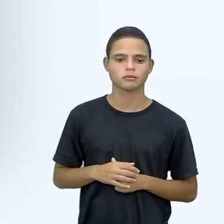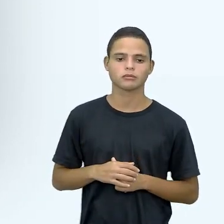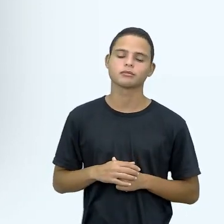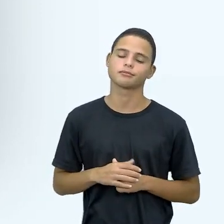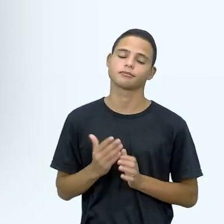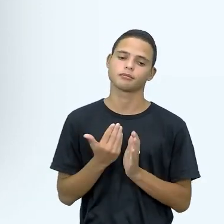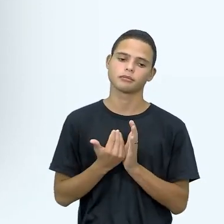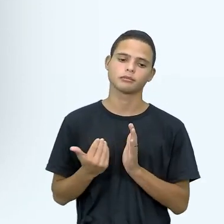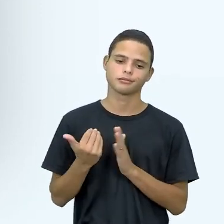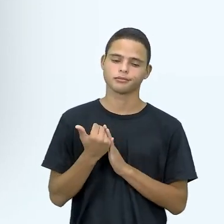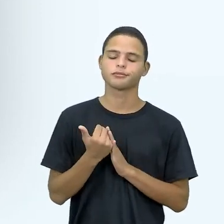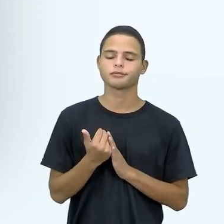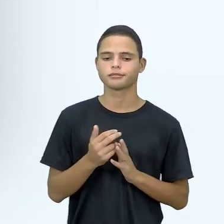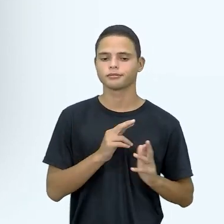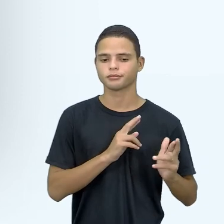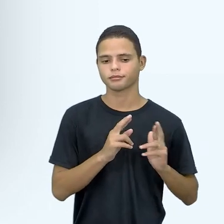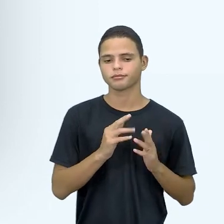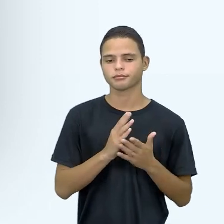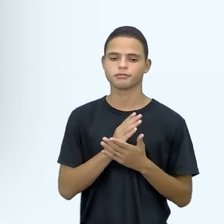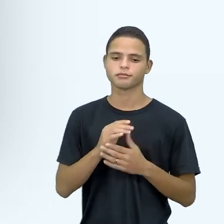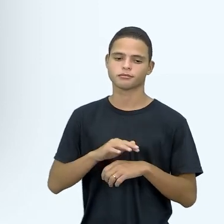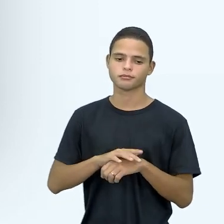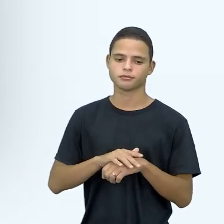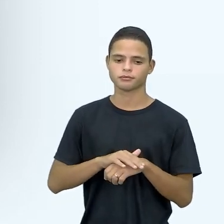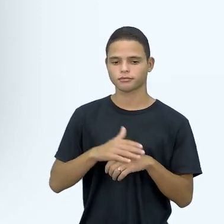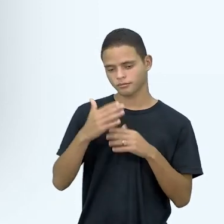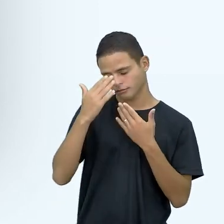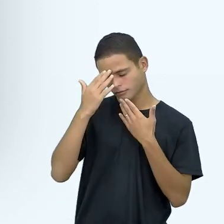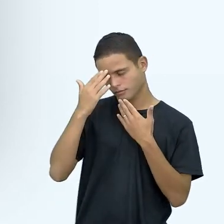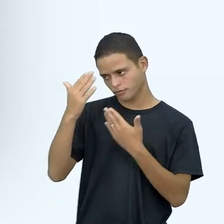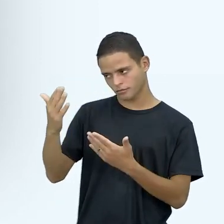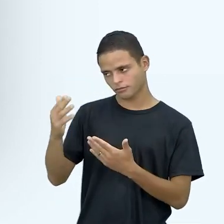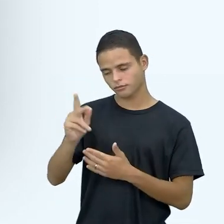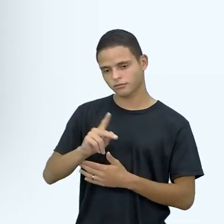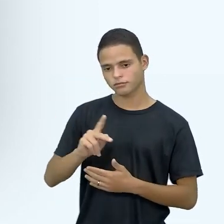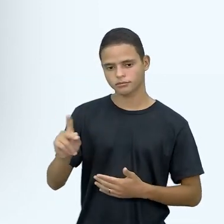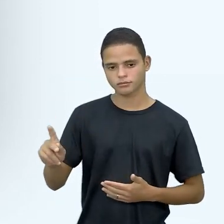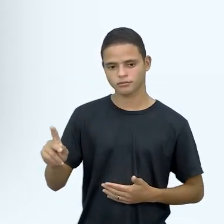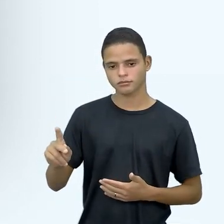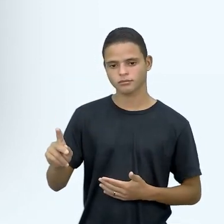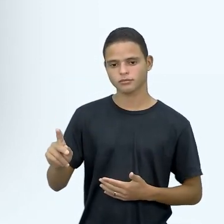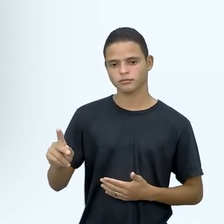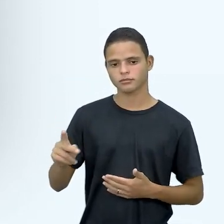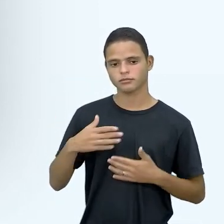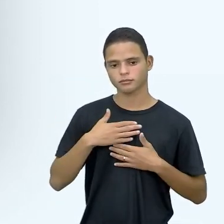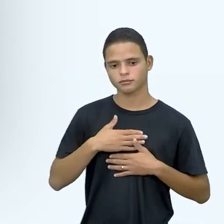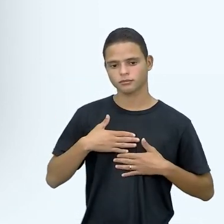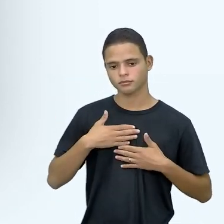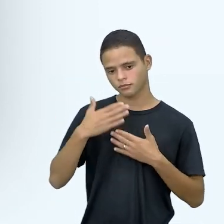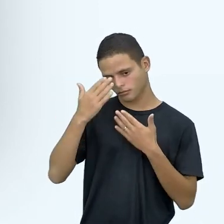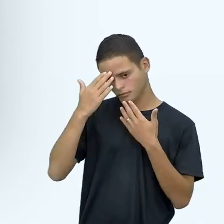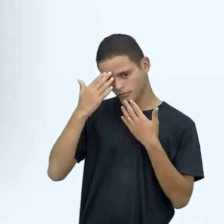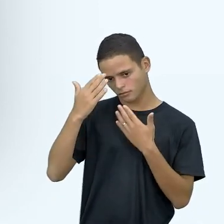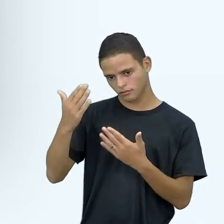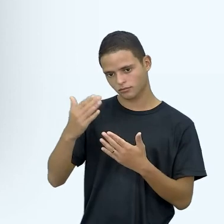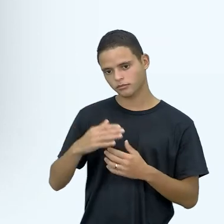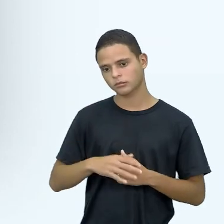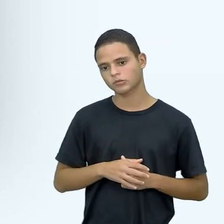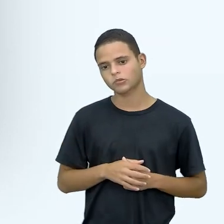um pouco mais aí a respeito dessas doenças, né. Muito obrigado, professor, né, gostaria de agradecer.